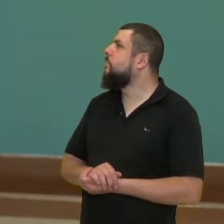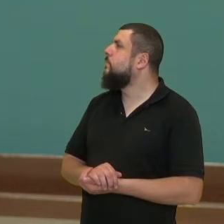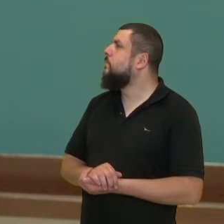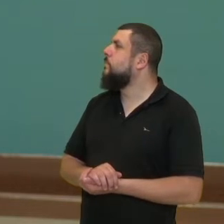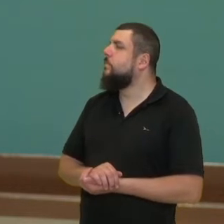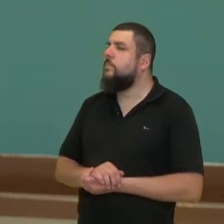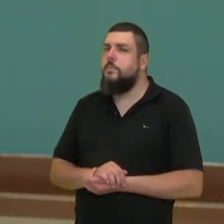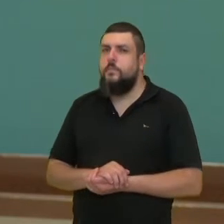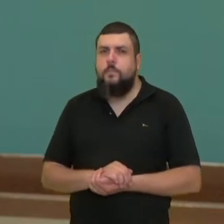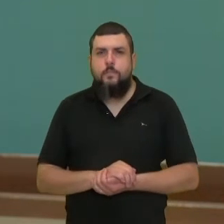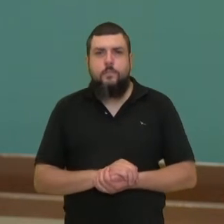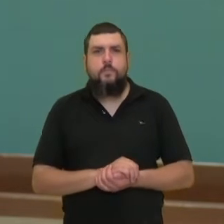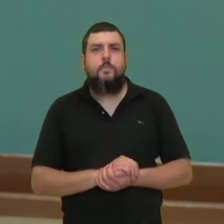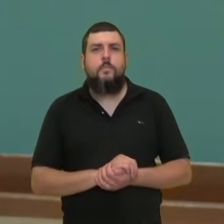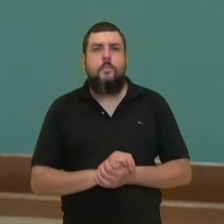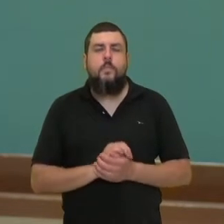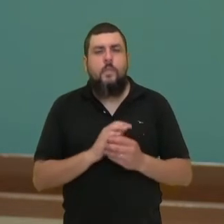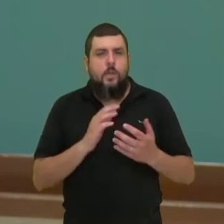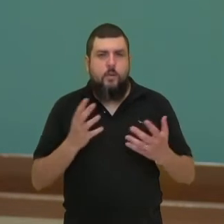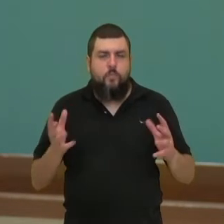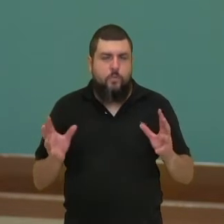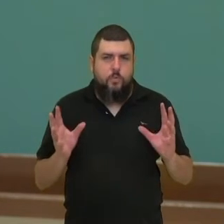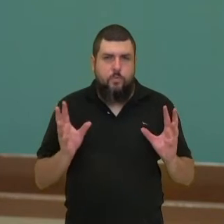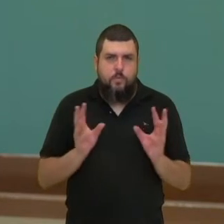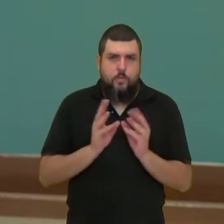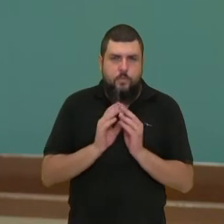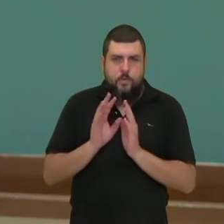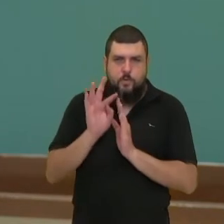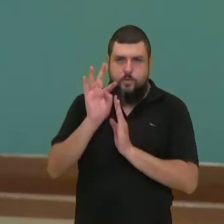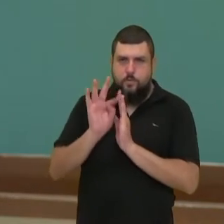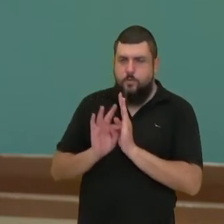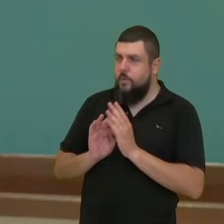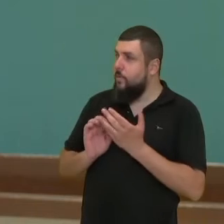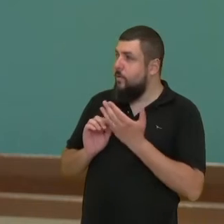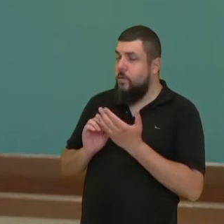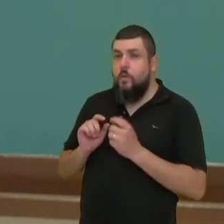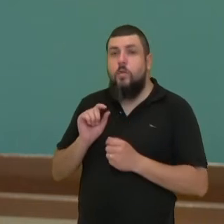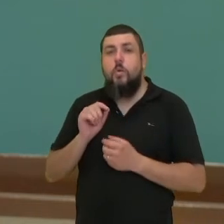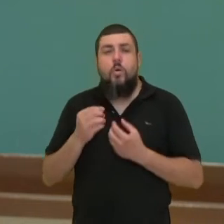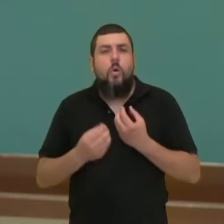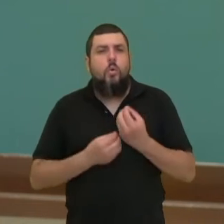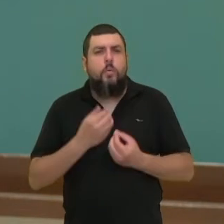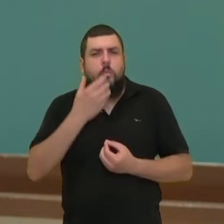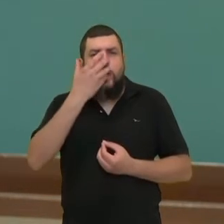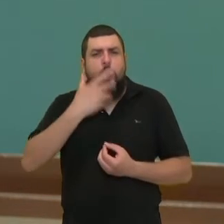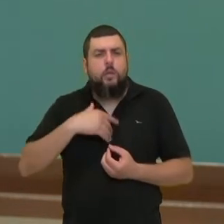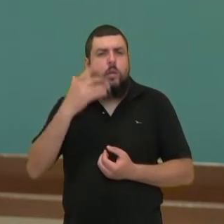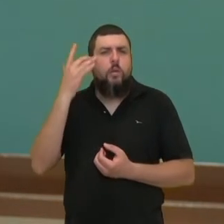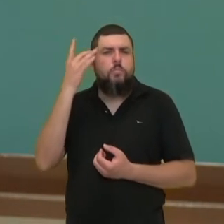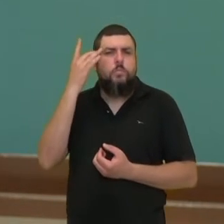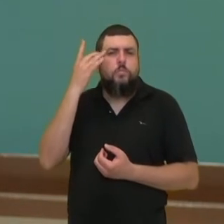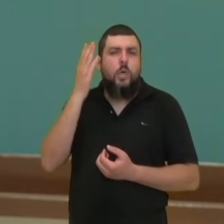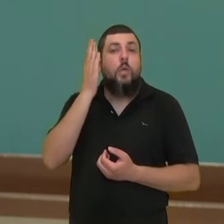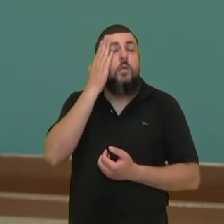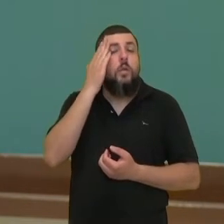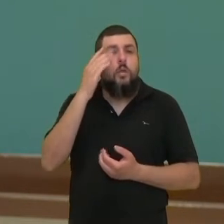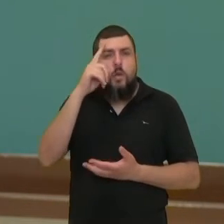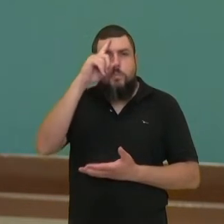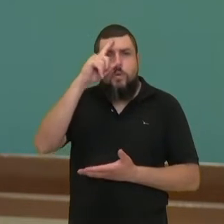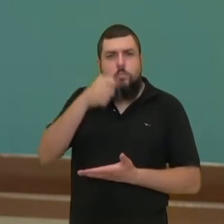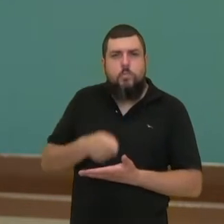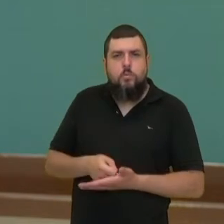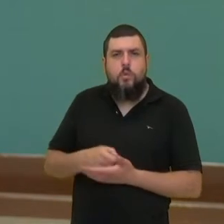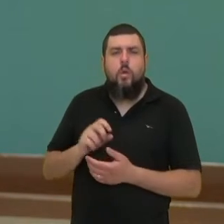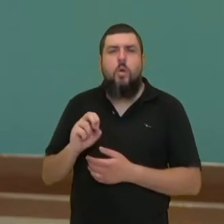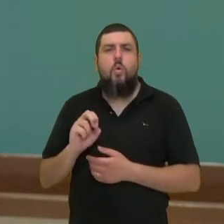CONANDA. Então, esse trecho aqui diz sobre a capacidade da criança de realmente decidir o que ela quer, ou ela deve ser